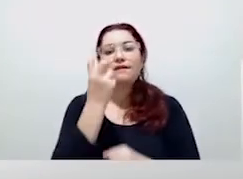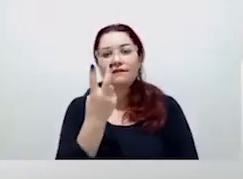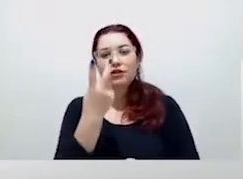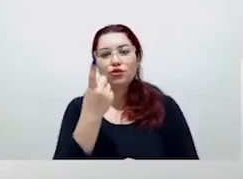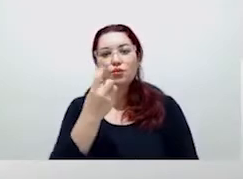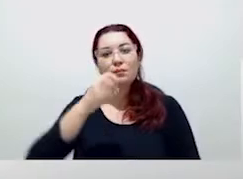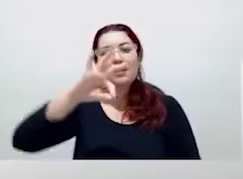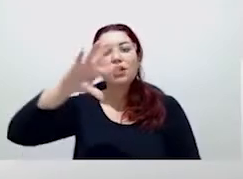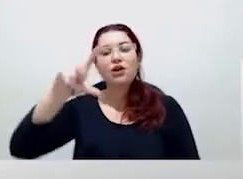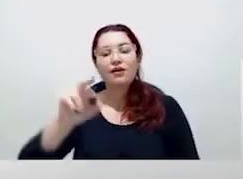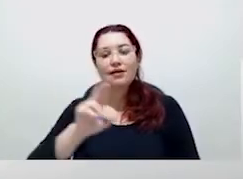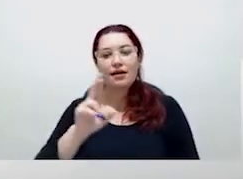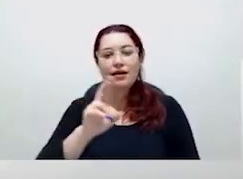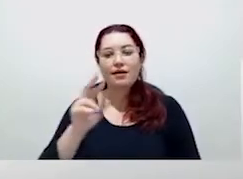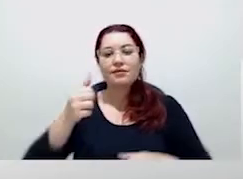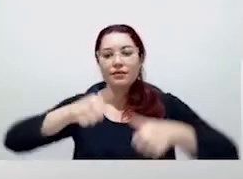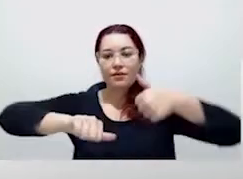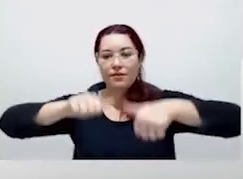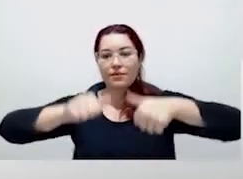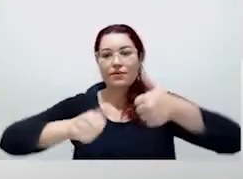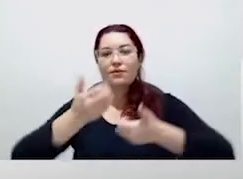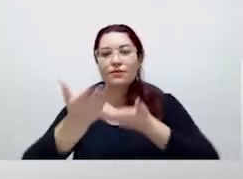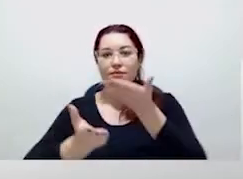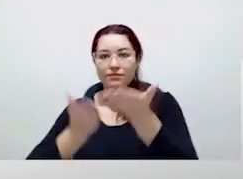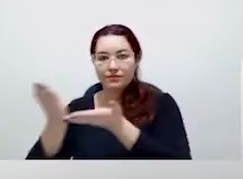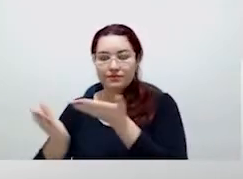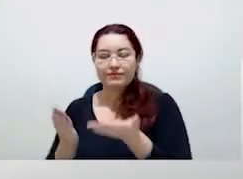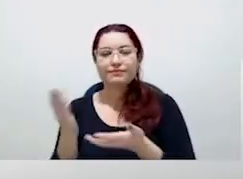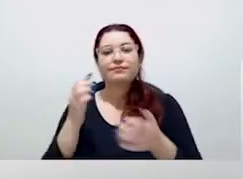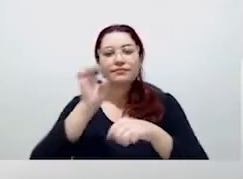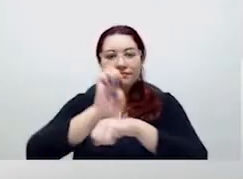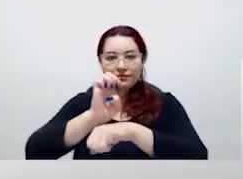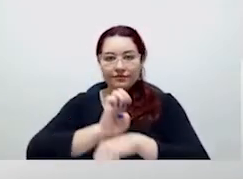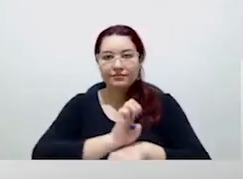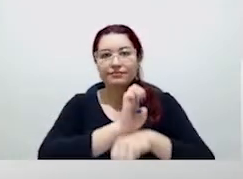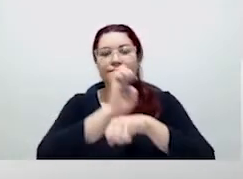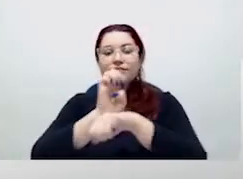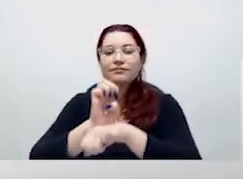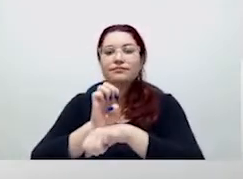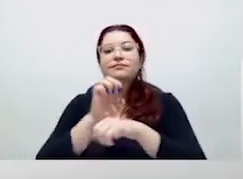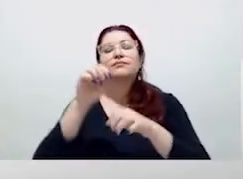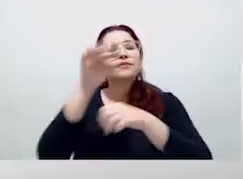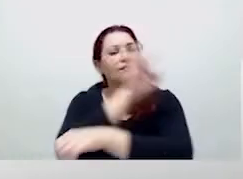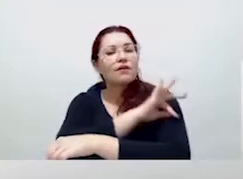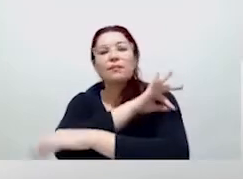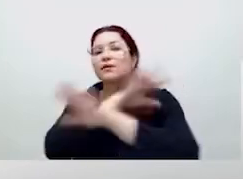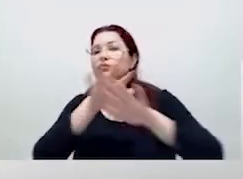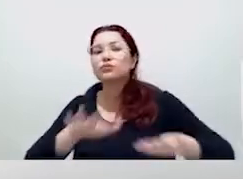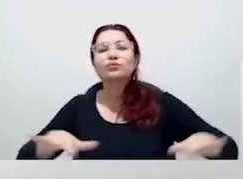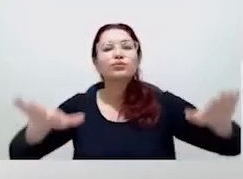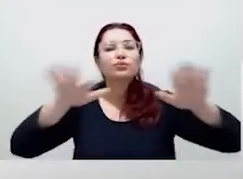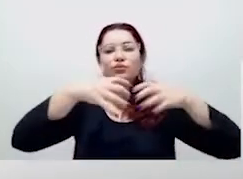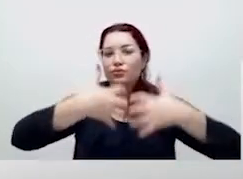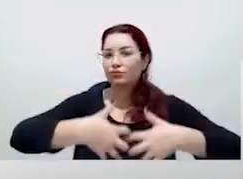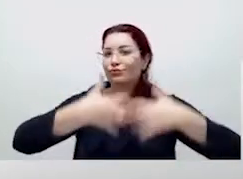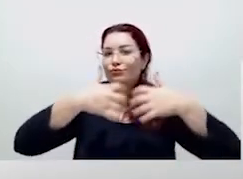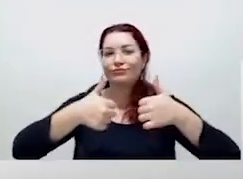qualificar o atendimento farmacêutico no nosso Estado, todas as farmácias funcionando com